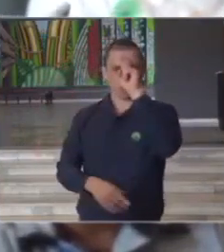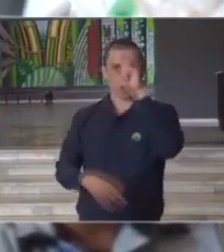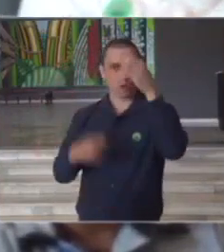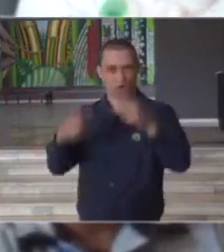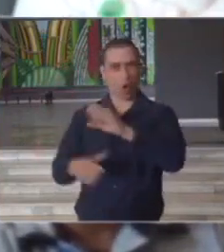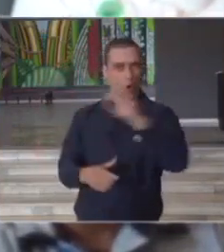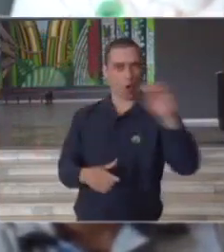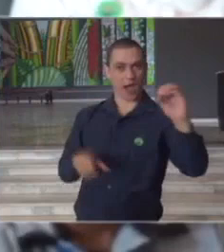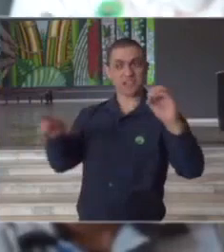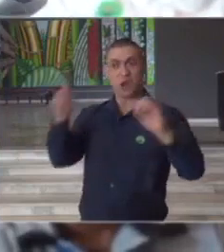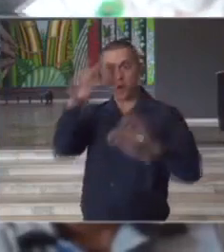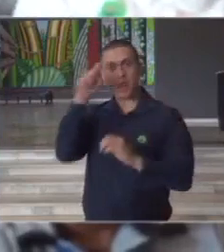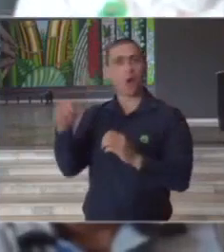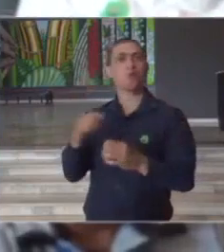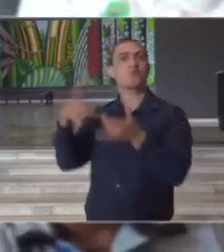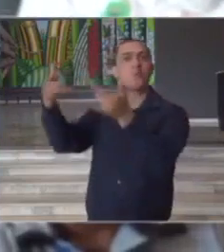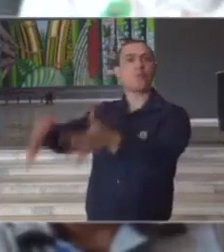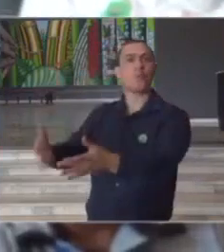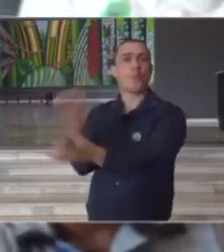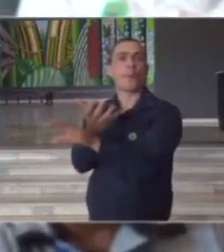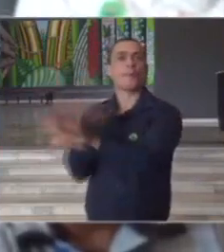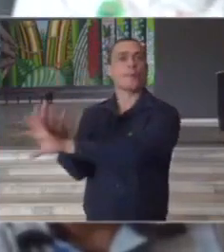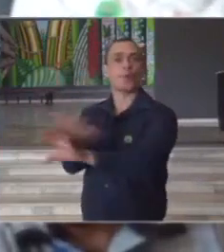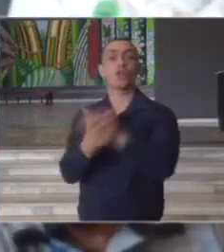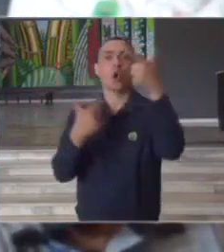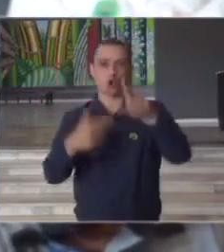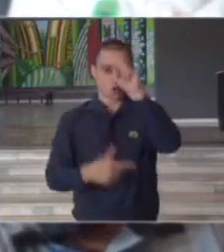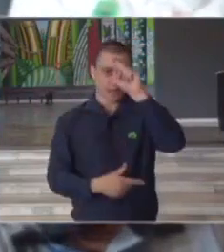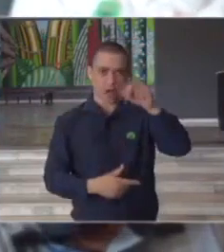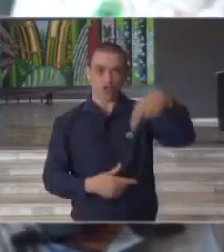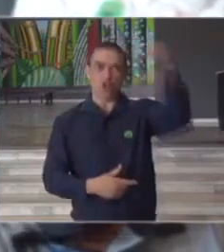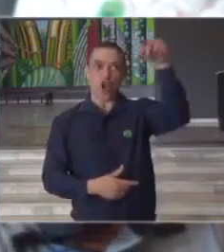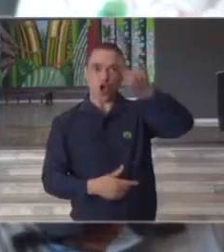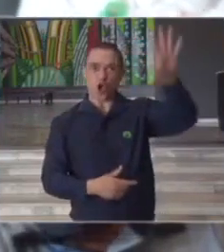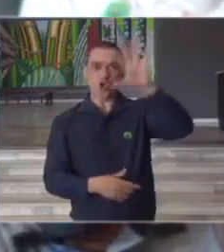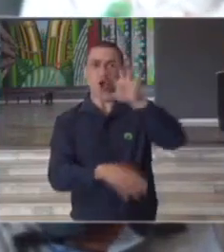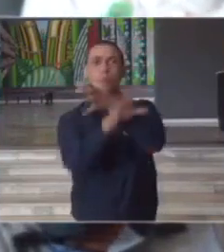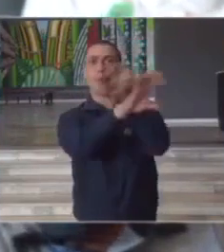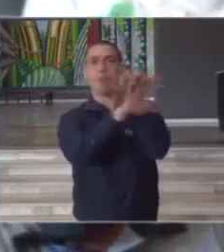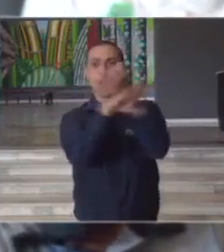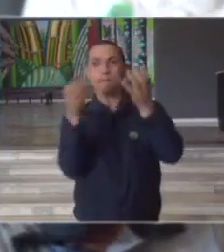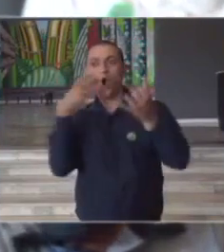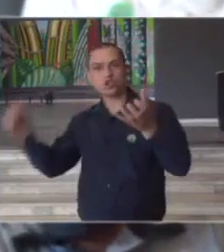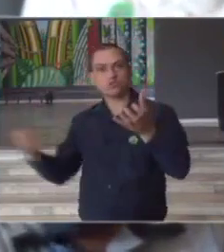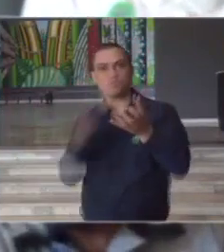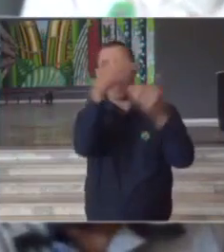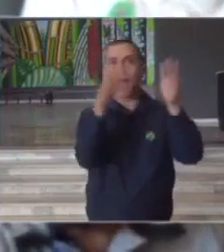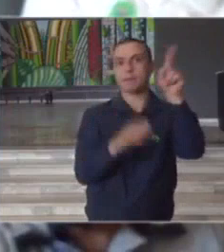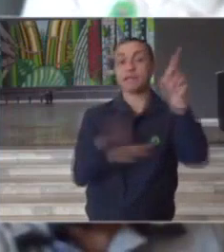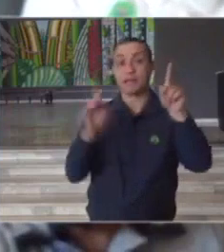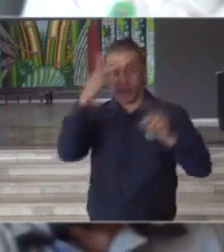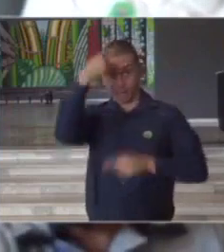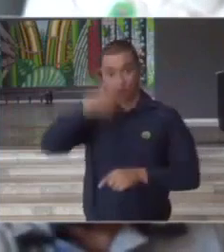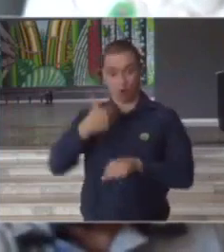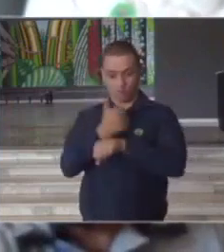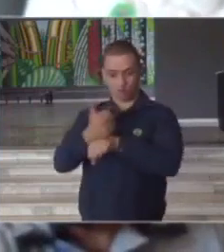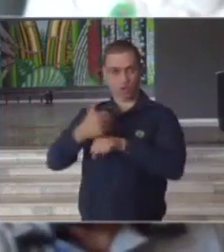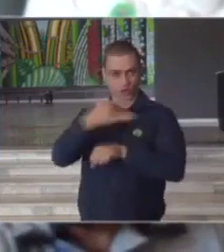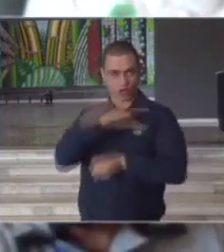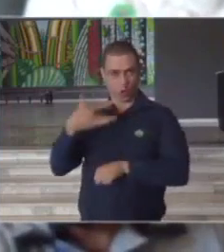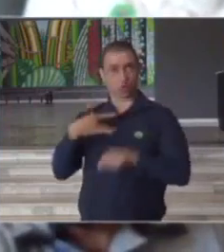oeste que poderia atender a gente tem um hospital também na zona norte que poderia atender e se os profissionais de saúde seguem esse mesmo